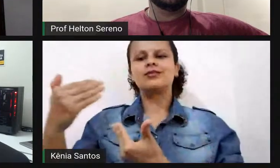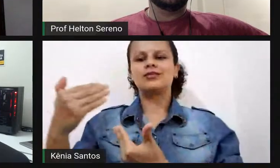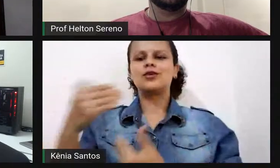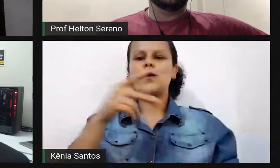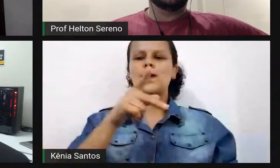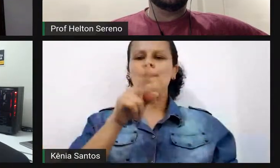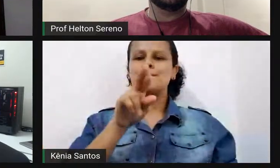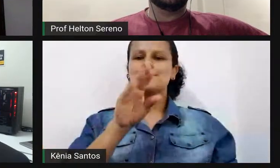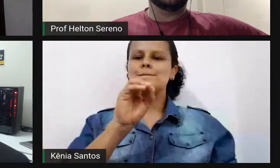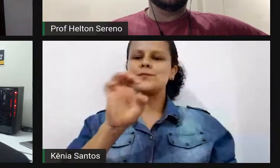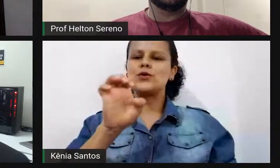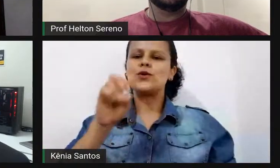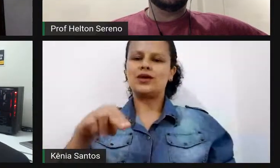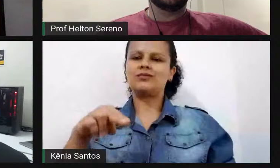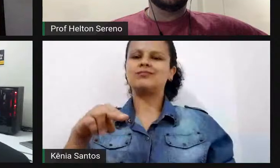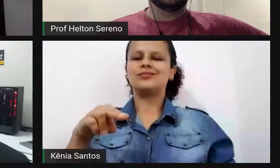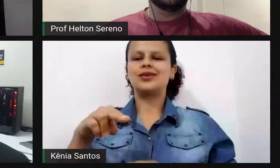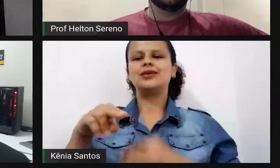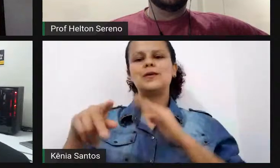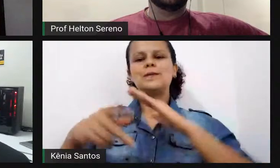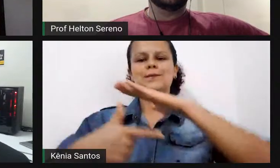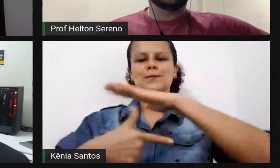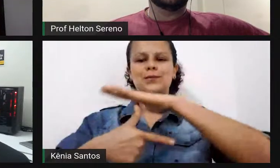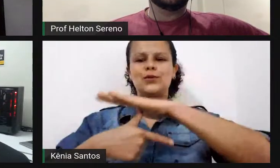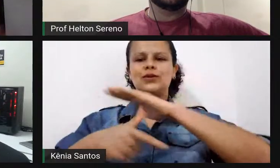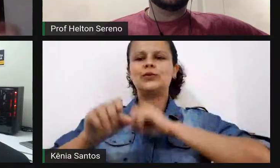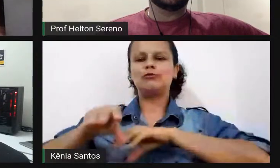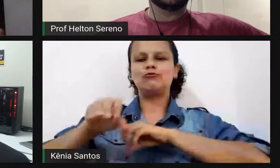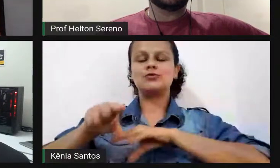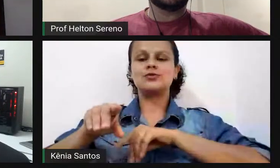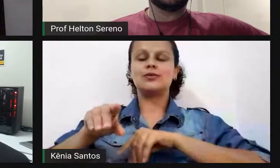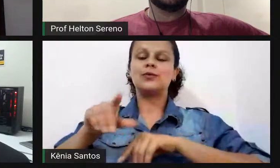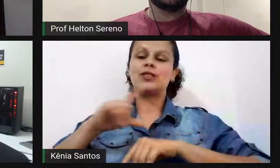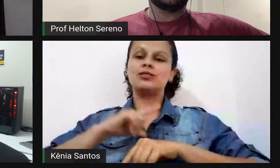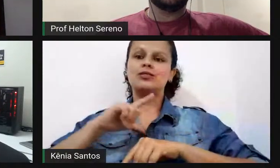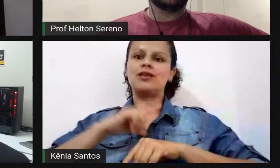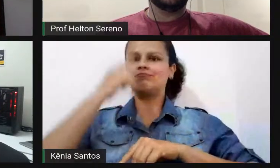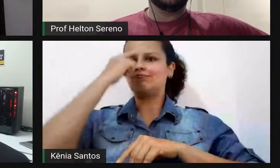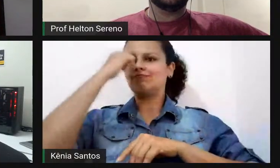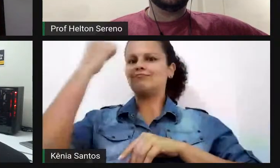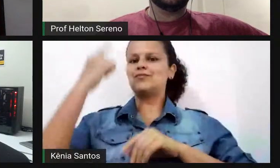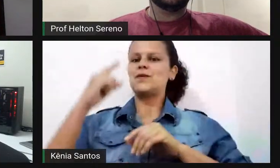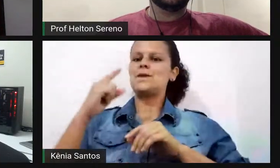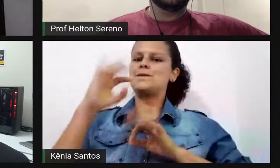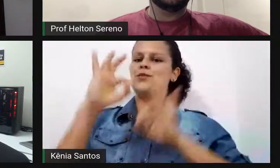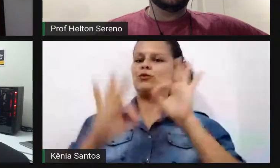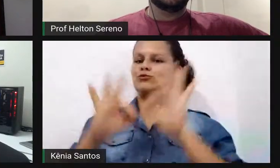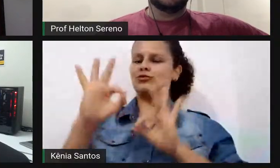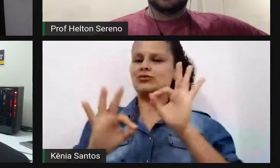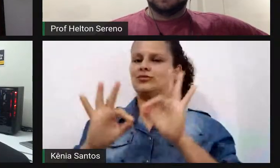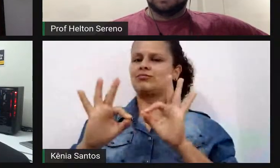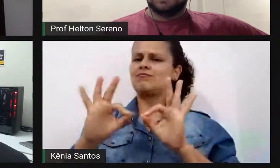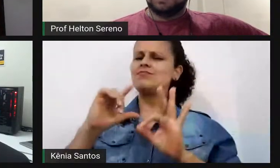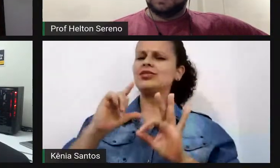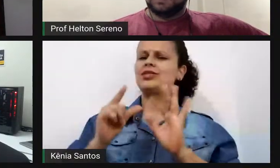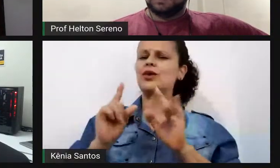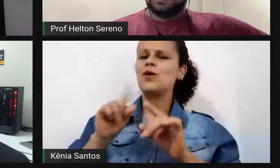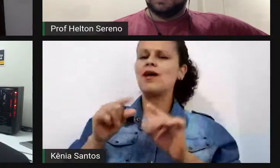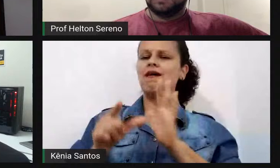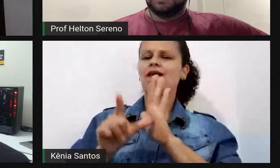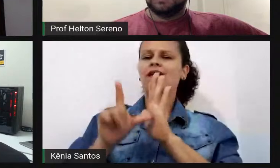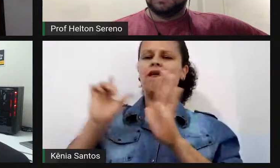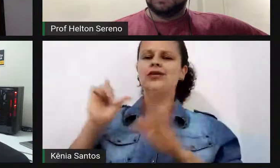Ensino, né? Por concretizar esse projeto. Ele teve, como a Joaquina falou, ele teve sua sementinha alguns anos atrás, lá em